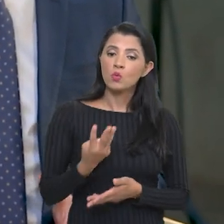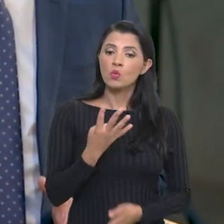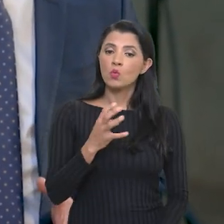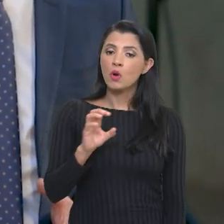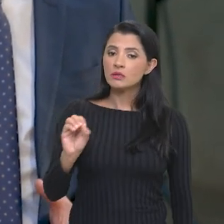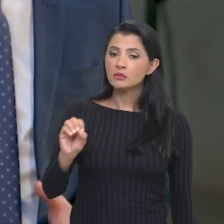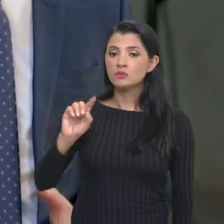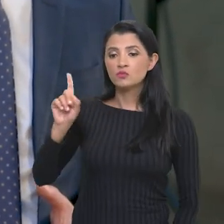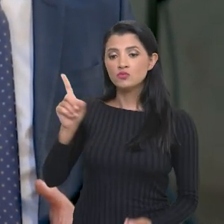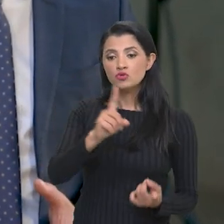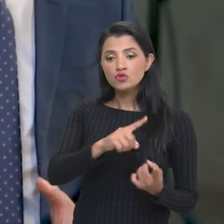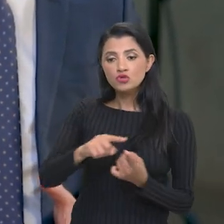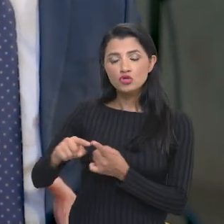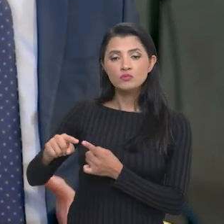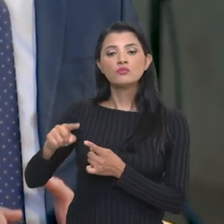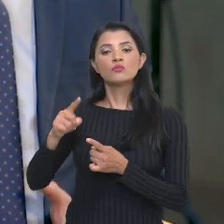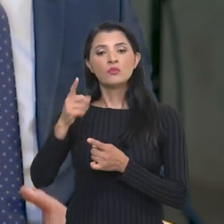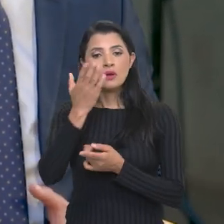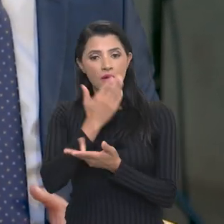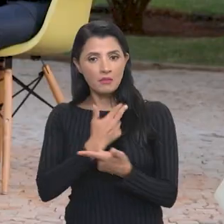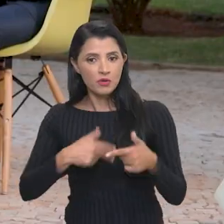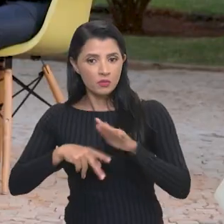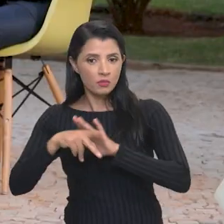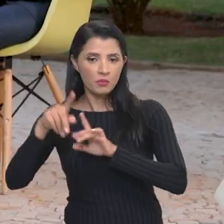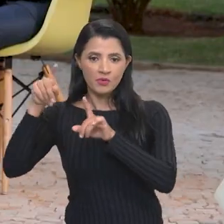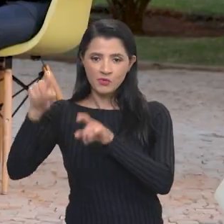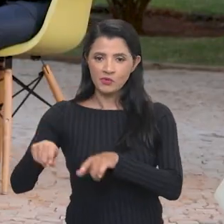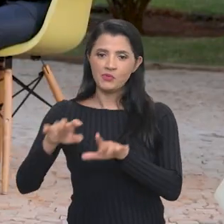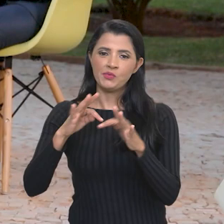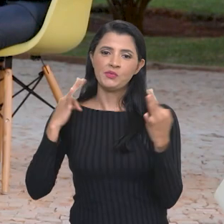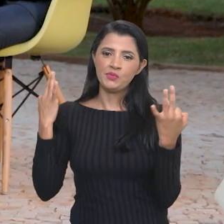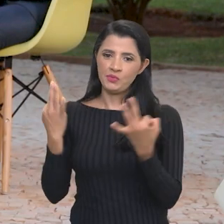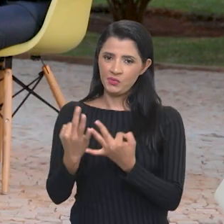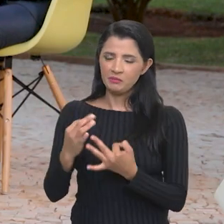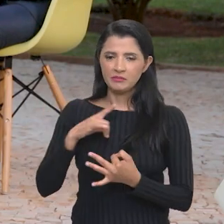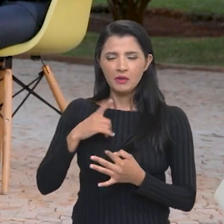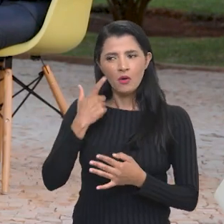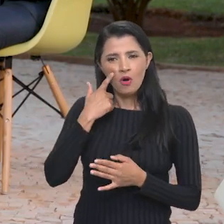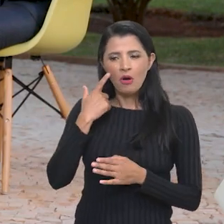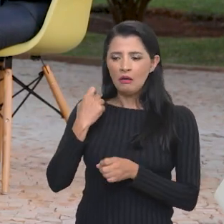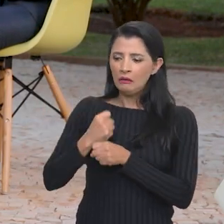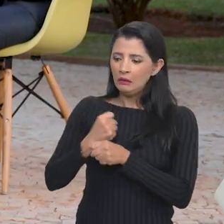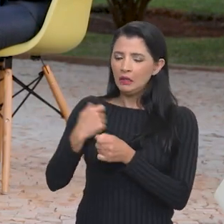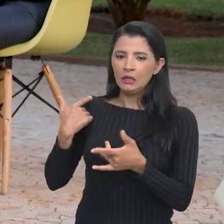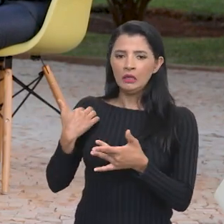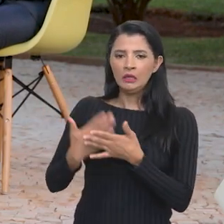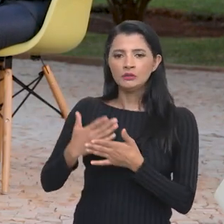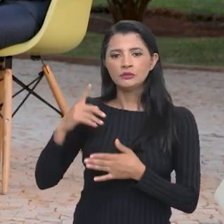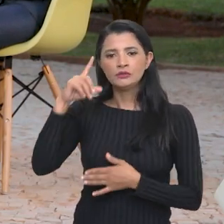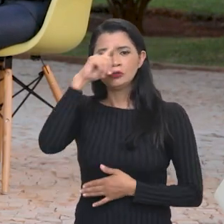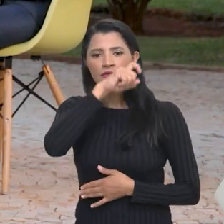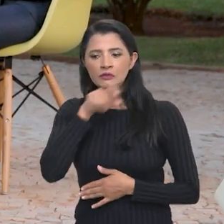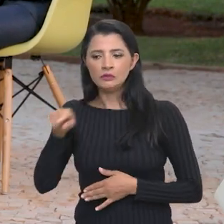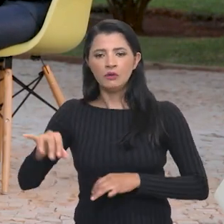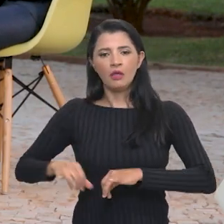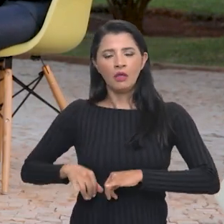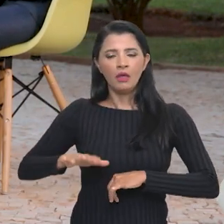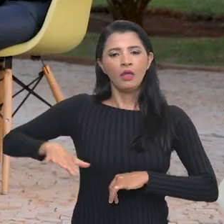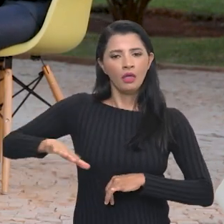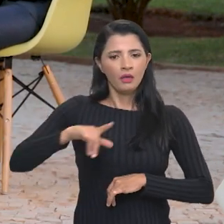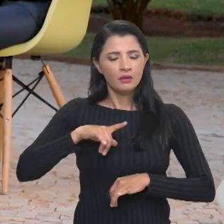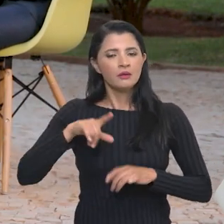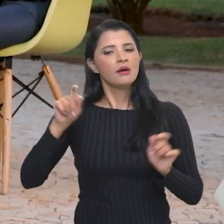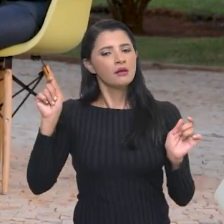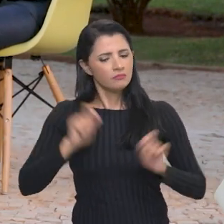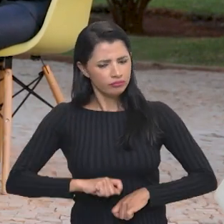oferta de 400 tipos de alimentos da agricultura familiar. Então veja que apesar de anos tão difíceis que esse setor